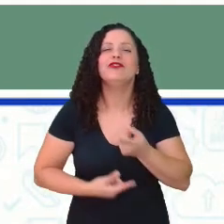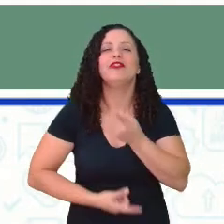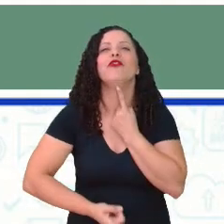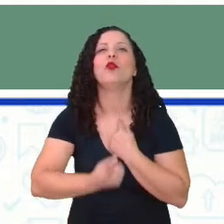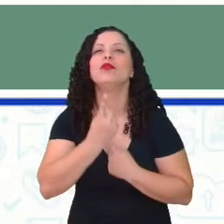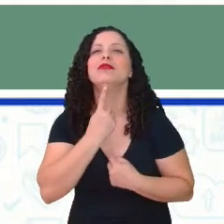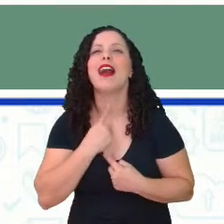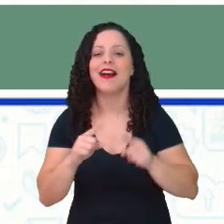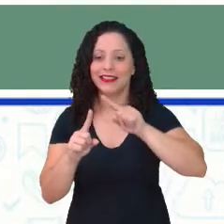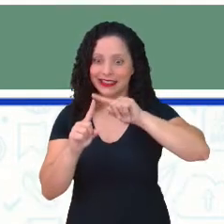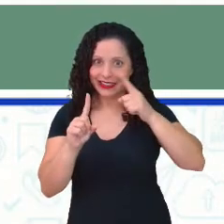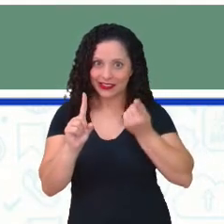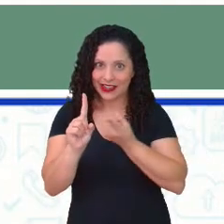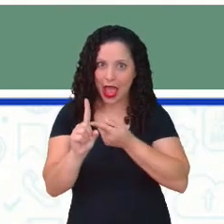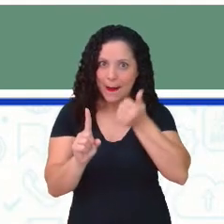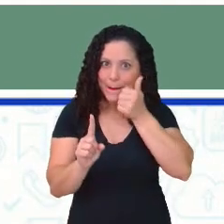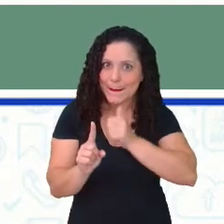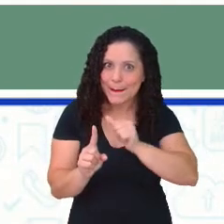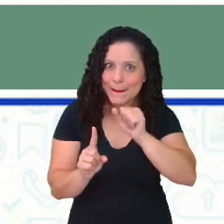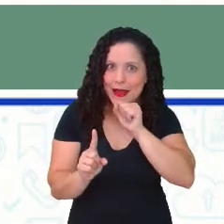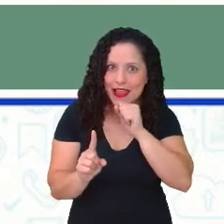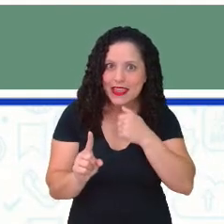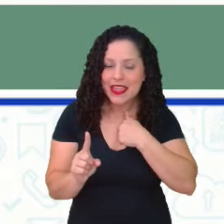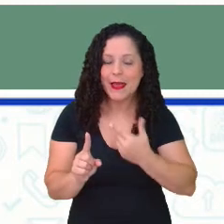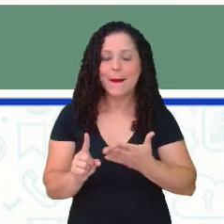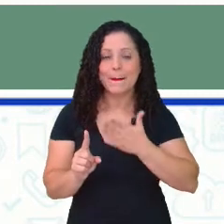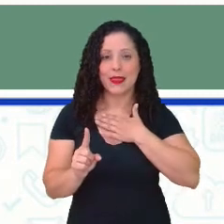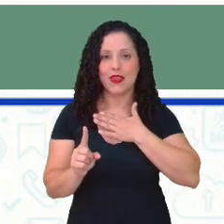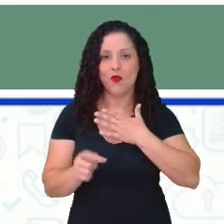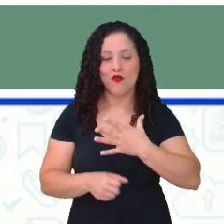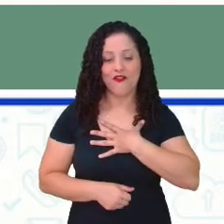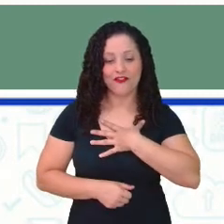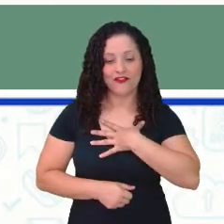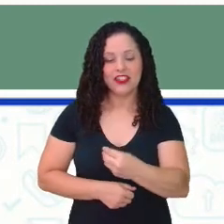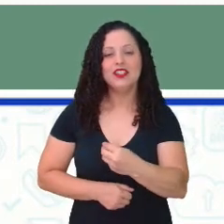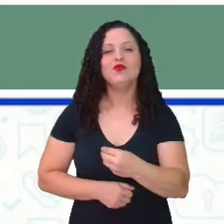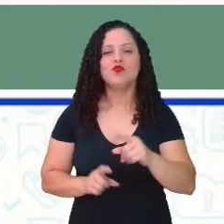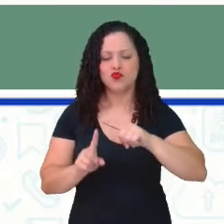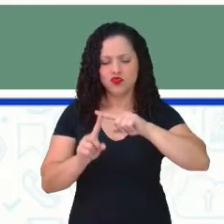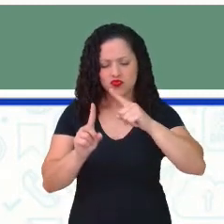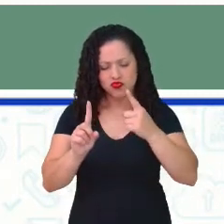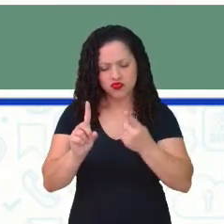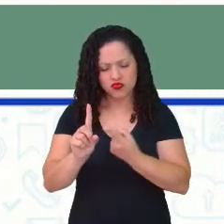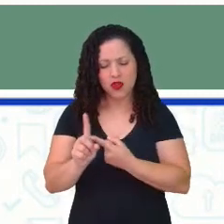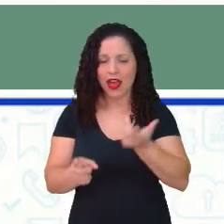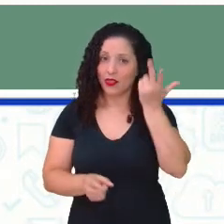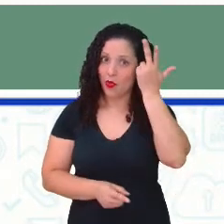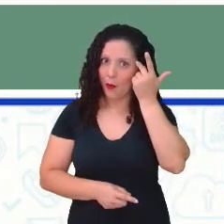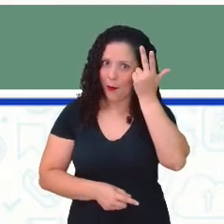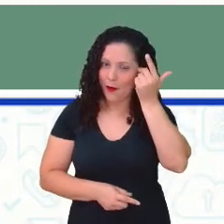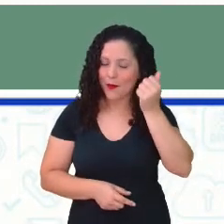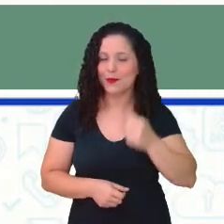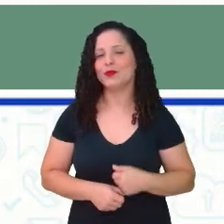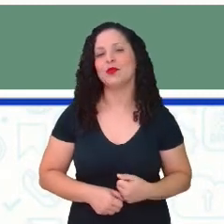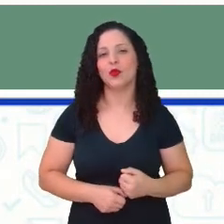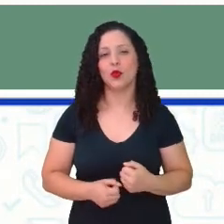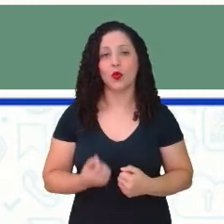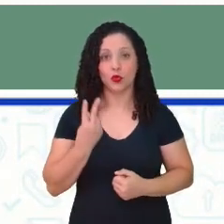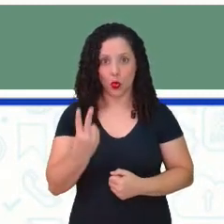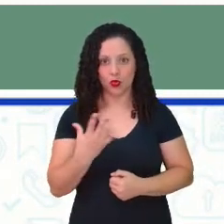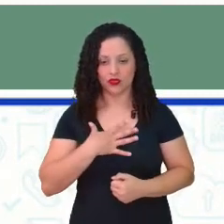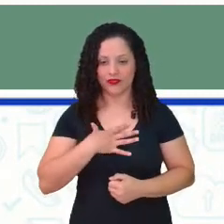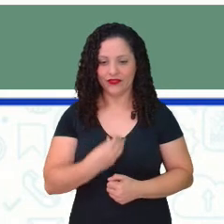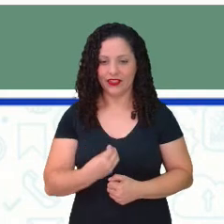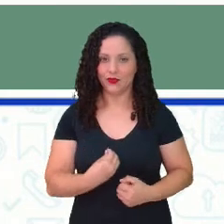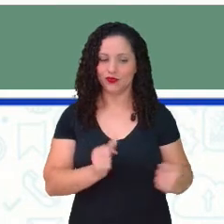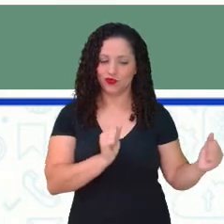Meus dois filhos foram gerados voluntariamente. Os dois meninos estão aqui ao meu lado. Eu me